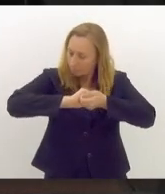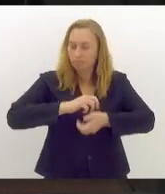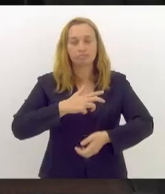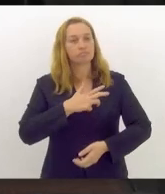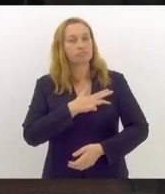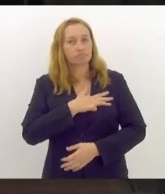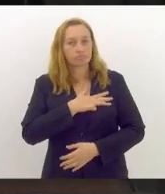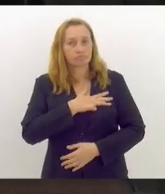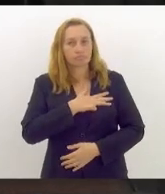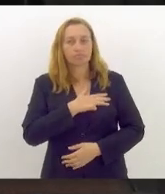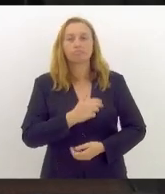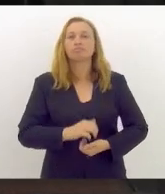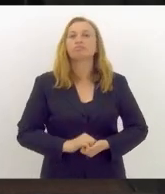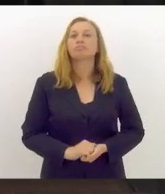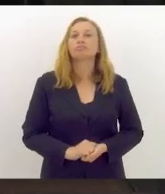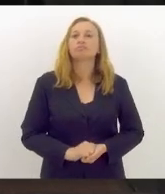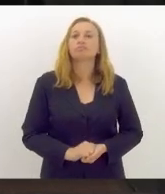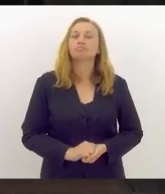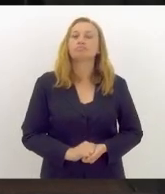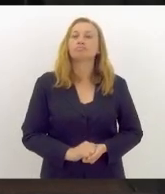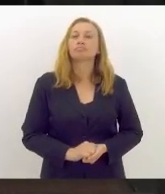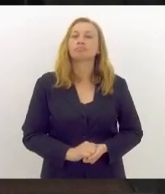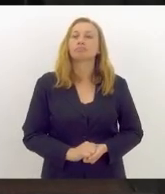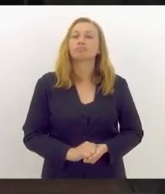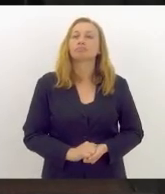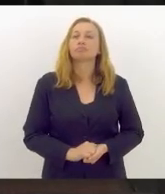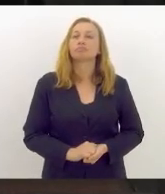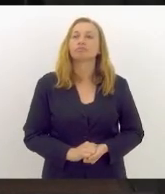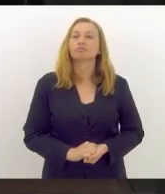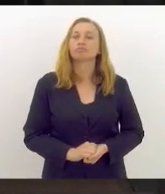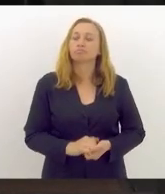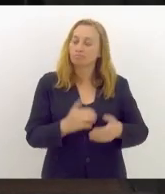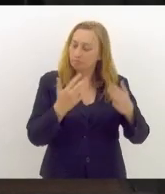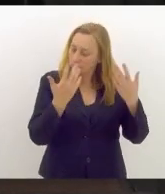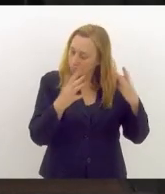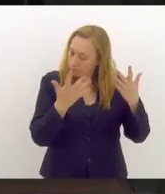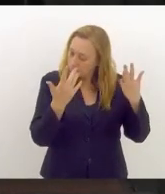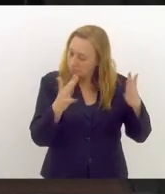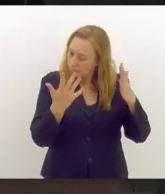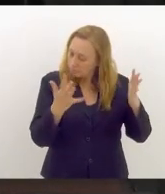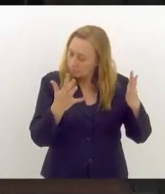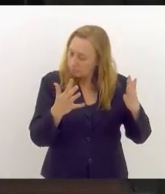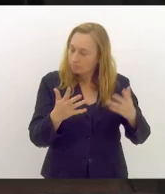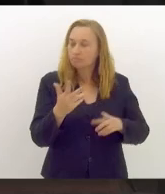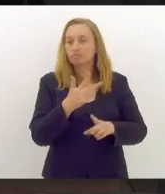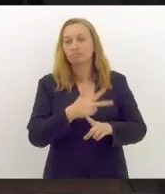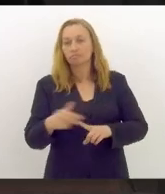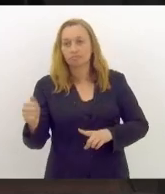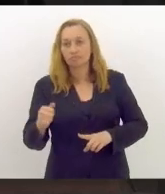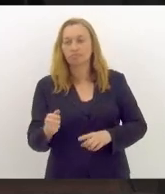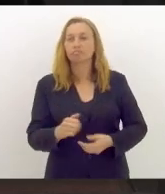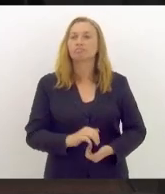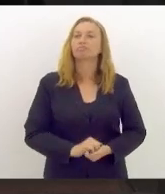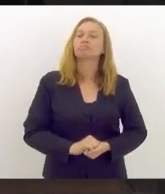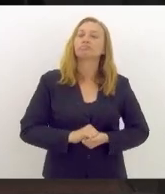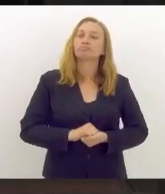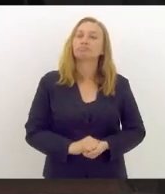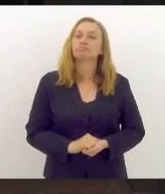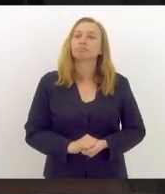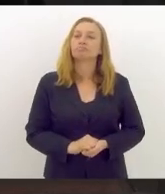com o presidente eleito Lula, saudando o presidente eleito por sua vitória e manifestando